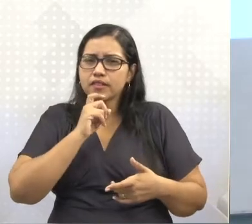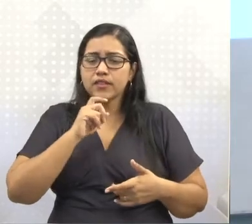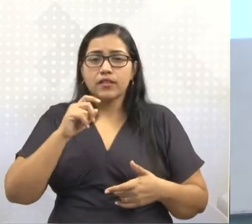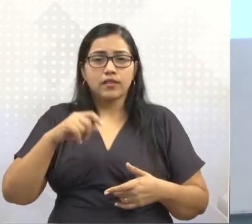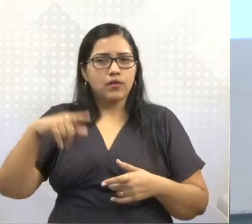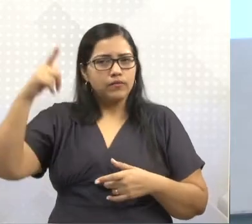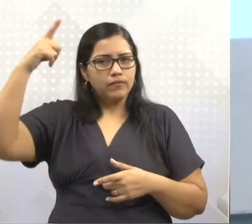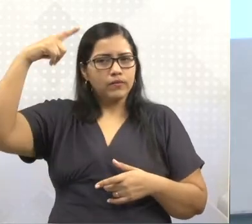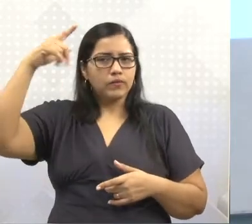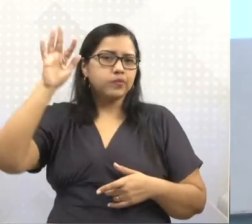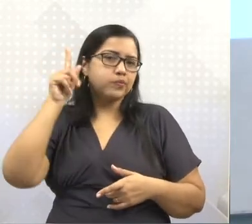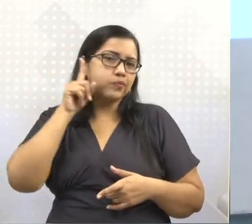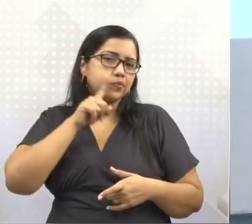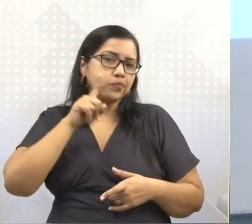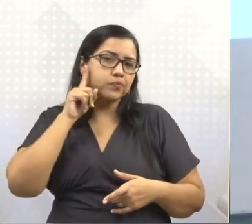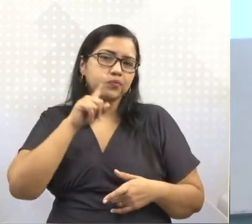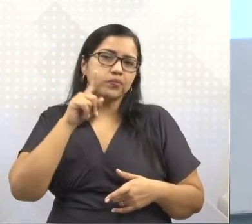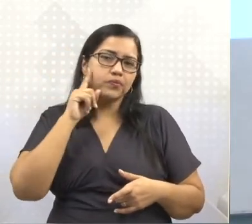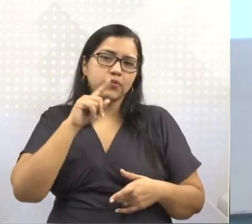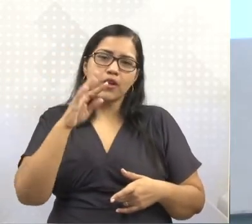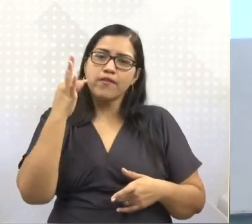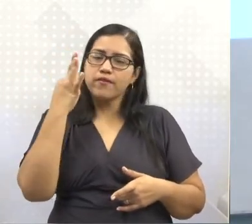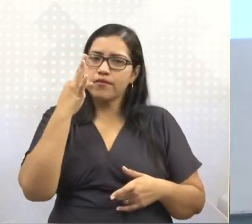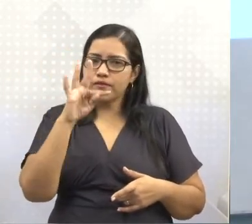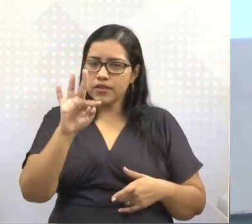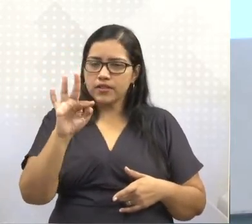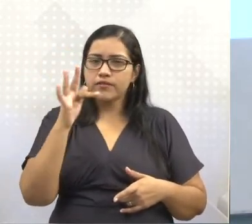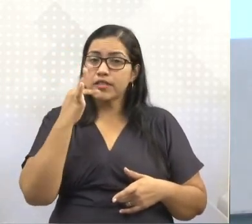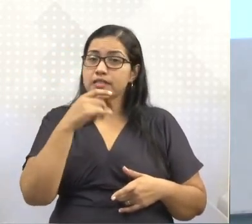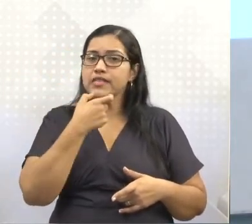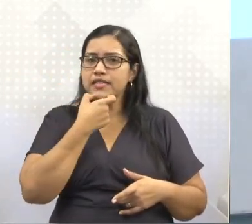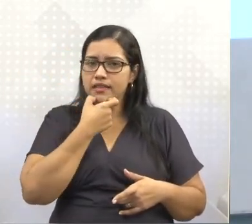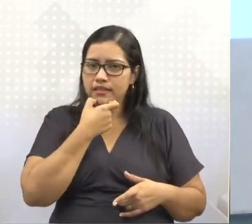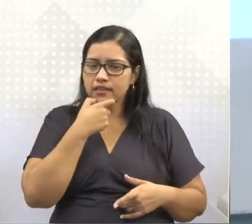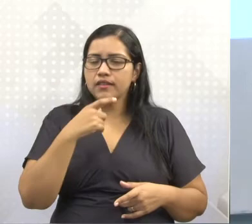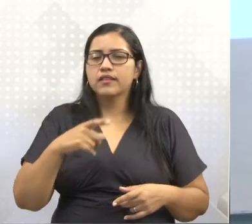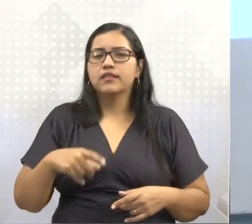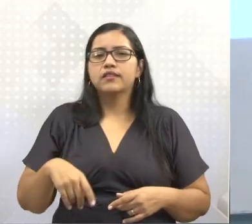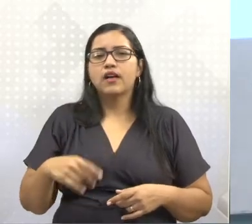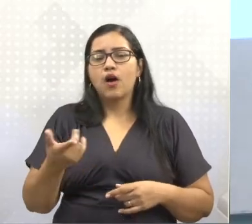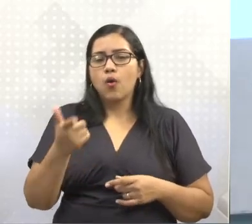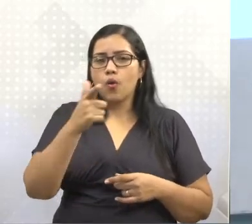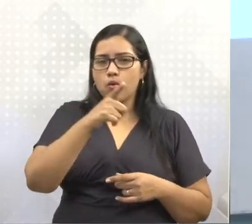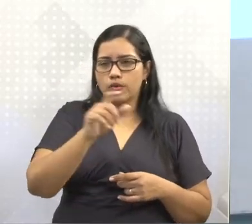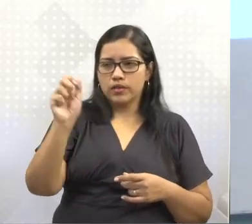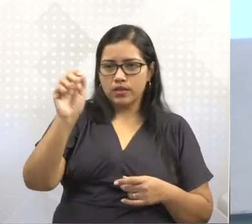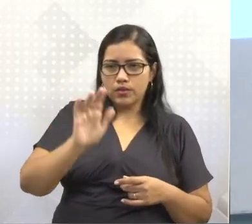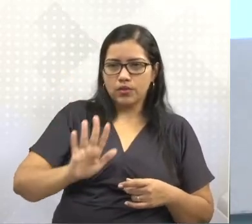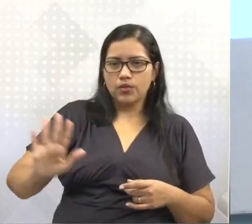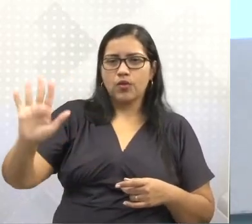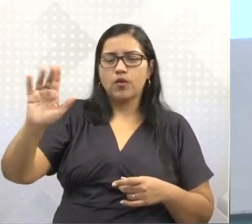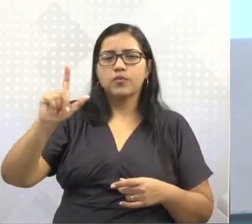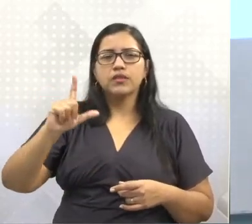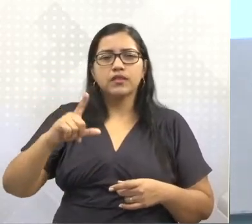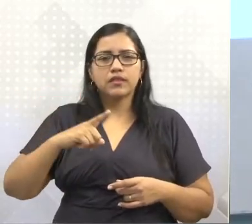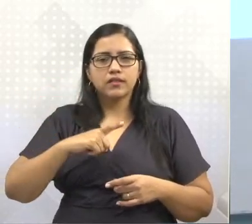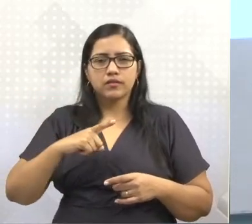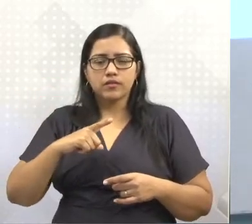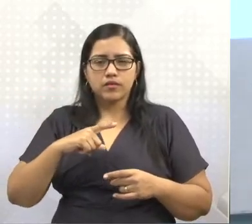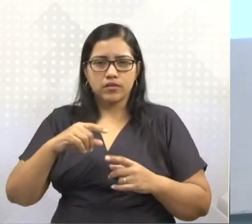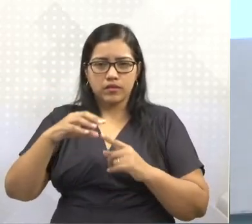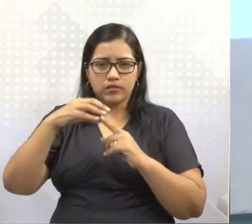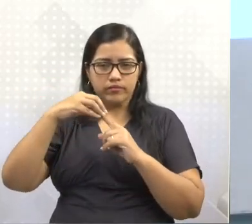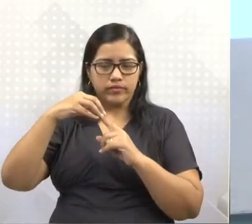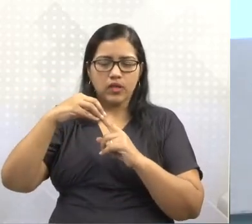Unidos, França e Inglaterra. E a Europa Oriental, dominada pela então